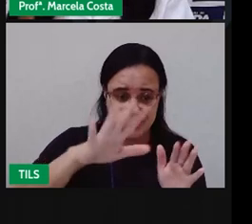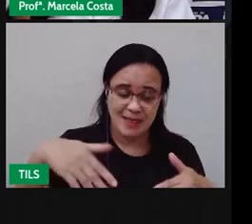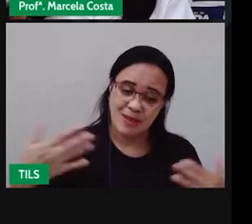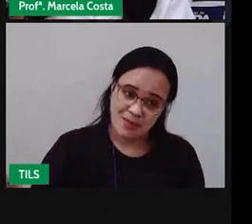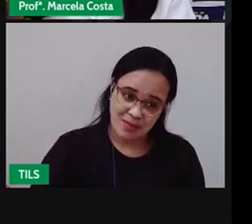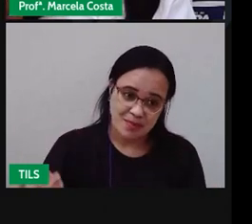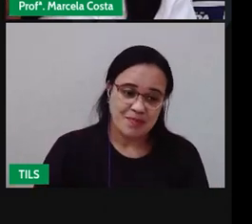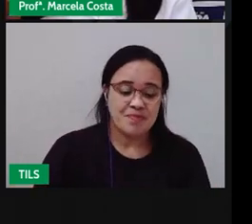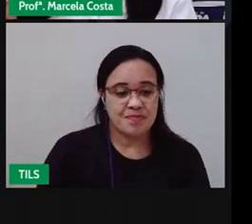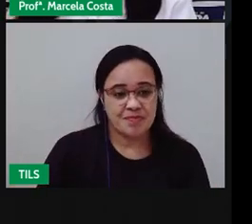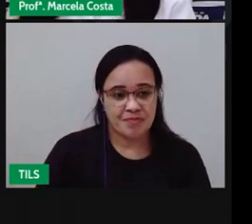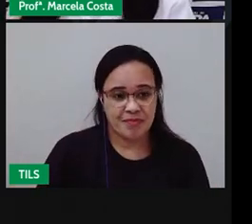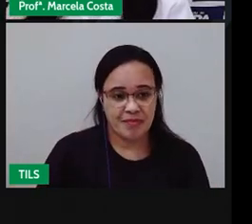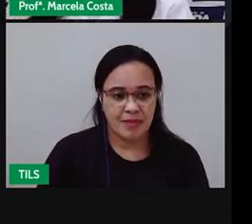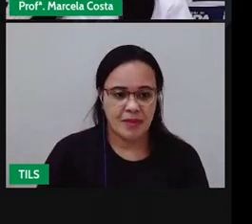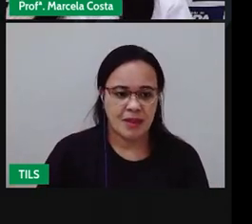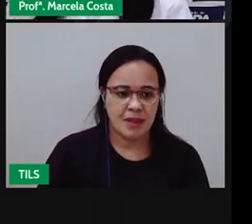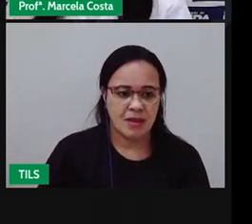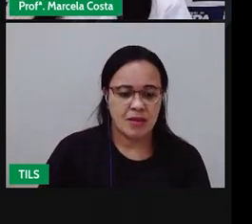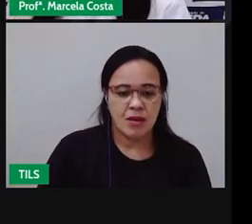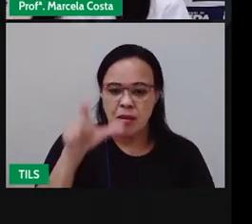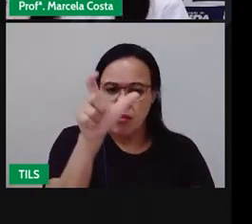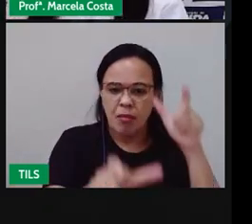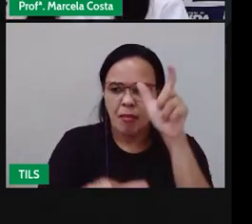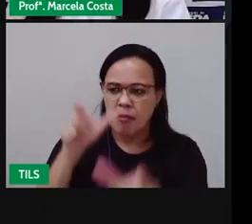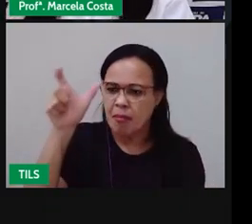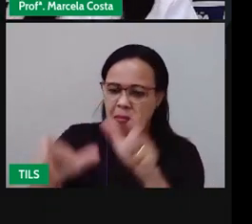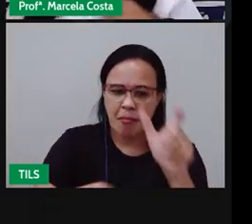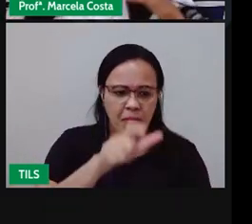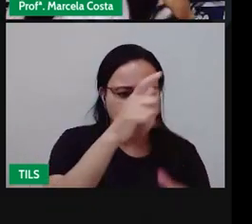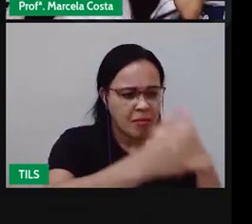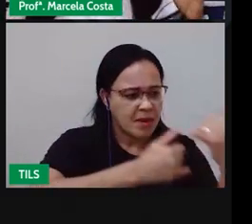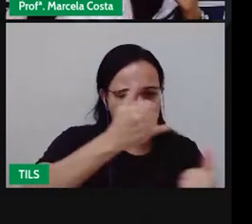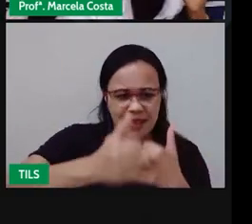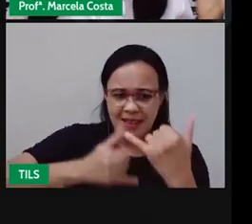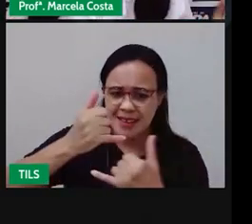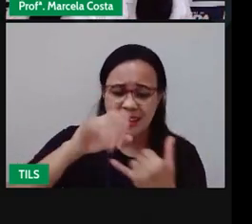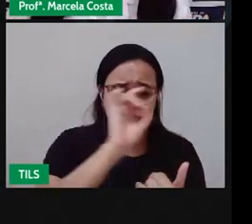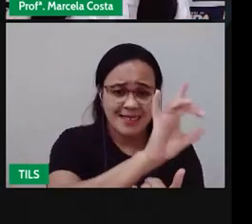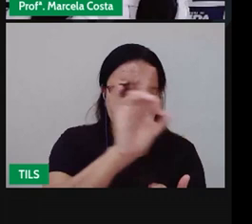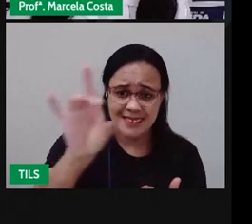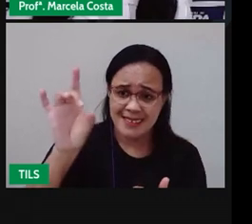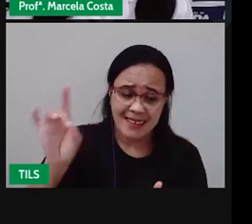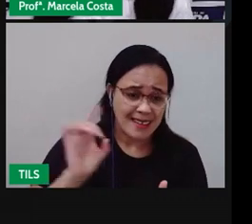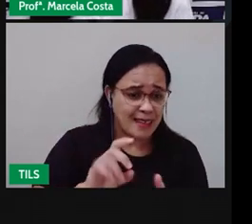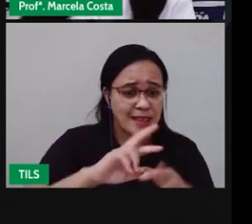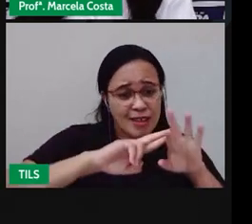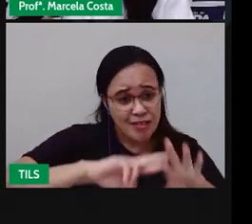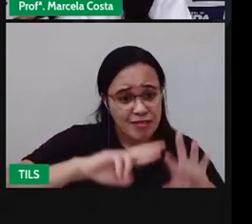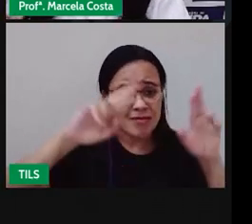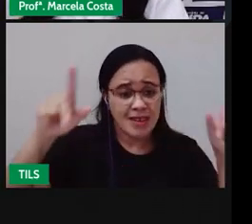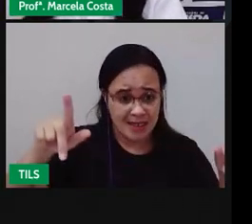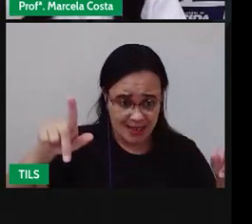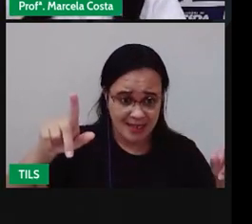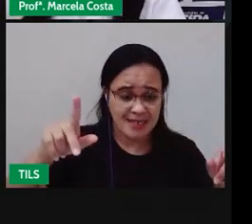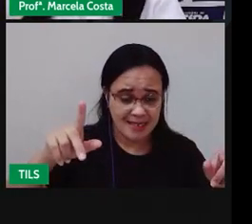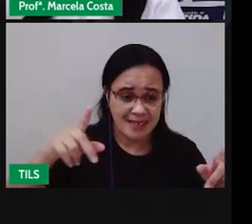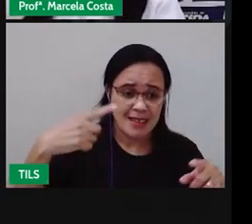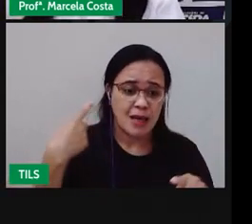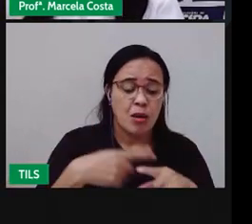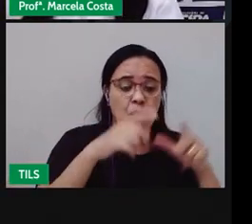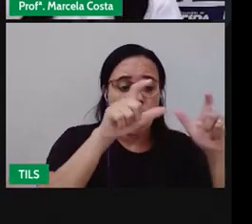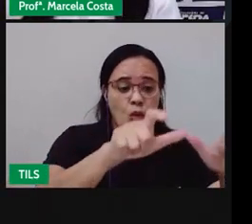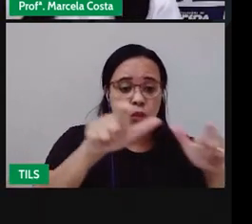o jeito de brincar dos nordestinos é diferente das pessoas que moram no Sul, das pessoas que moram